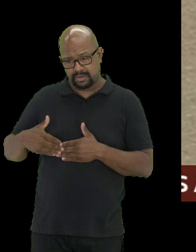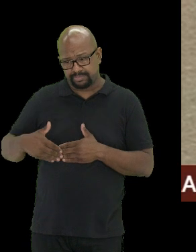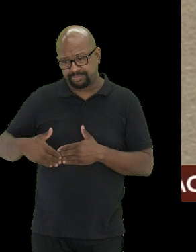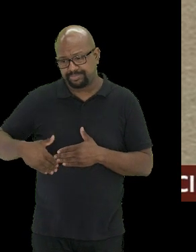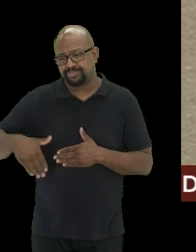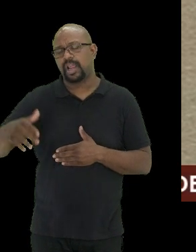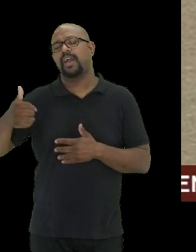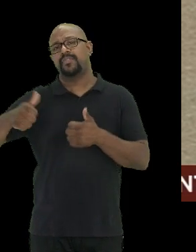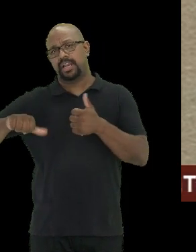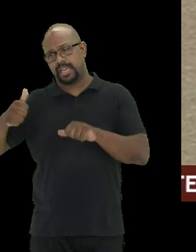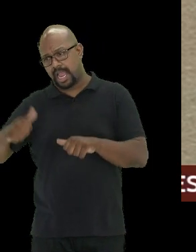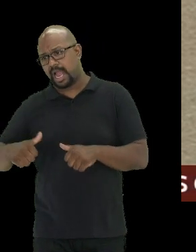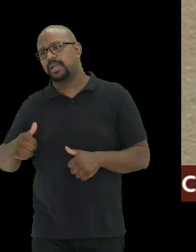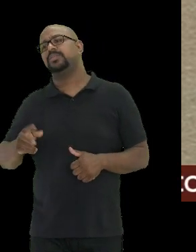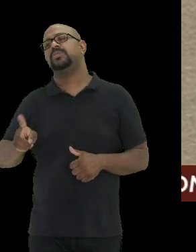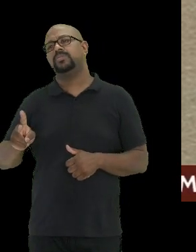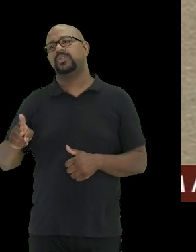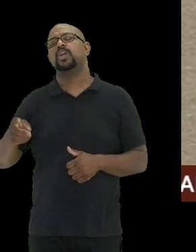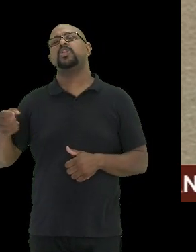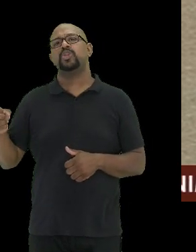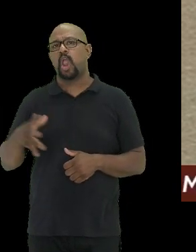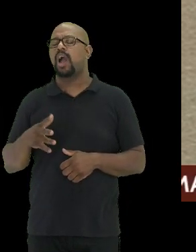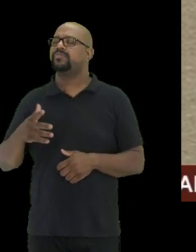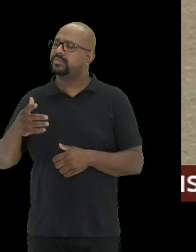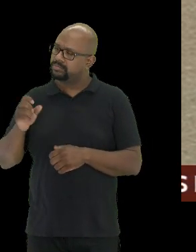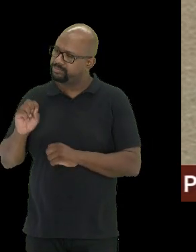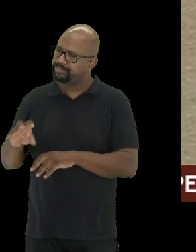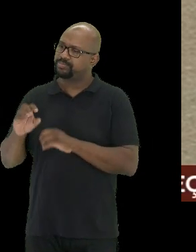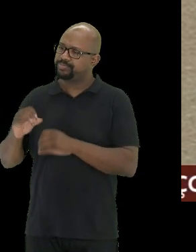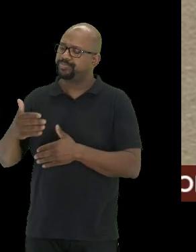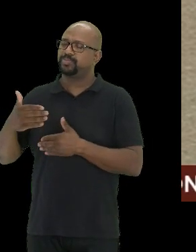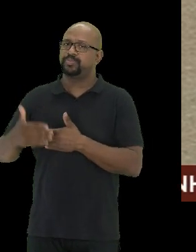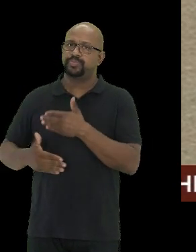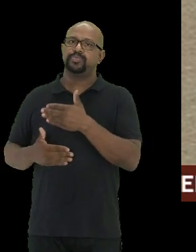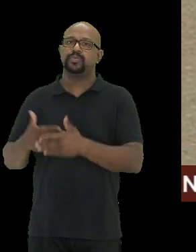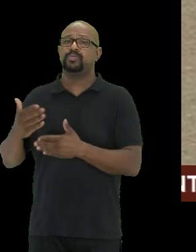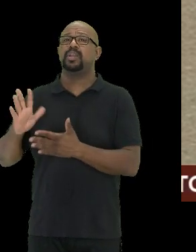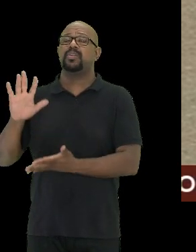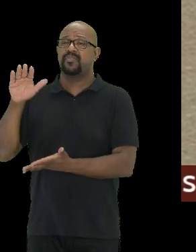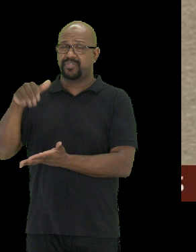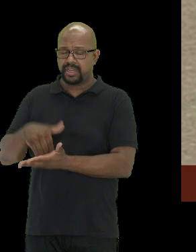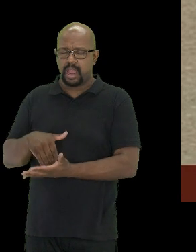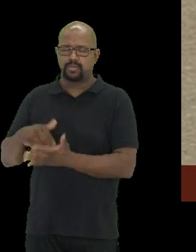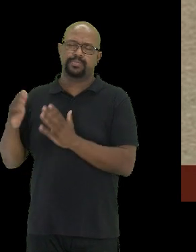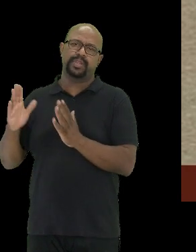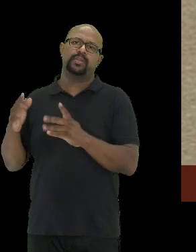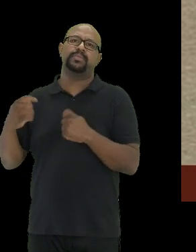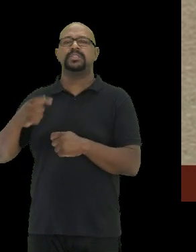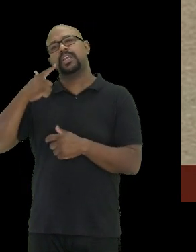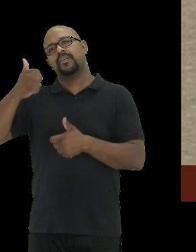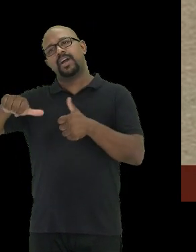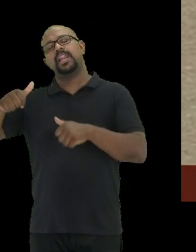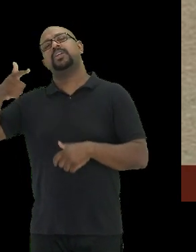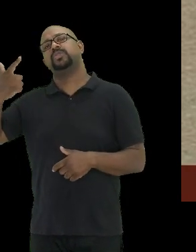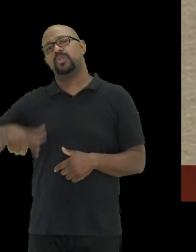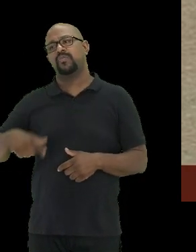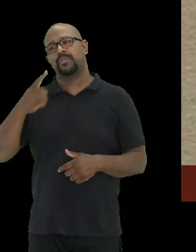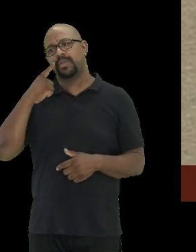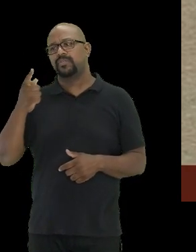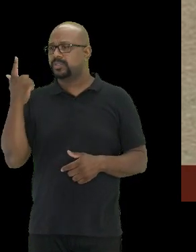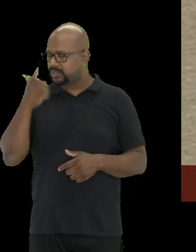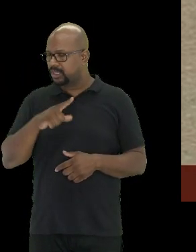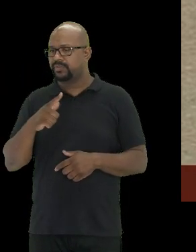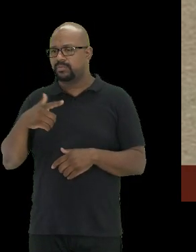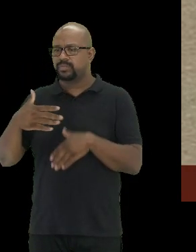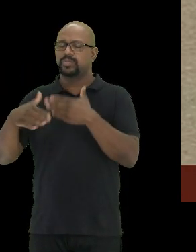ele precisa ser avaliado, ele precisa ter novos inputs periodicamente e no final de determinado período eu preciso avaliar de novo para saber se eu tive um